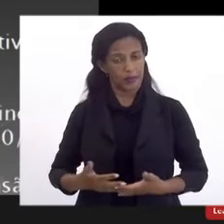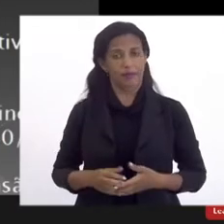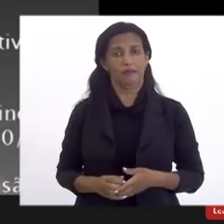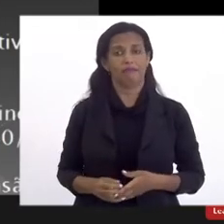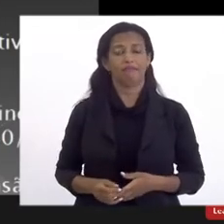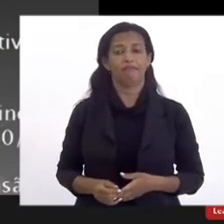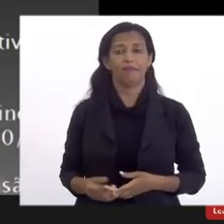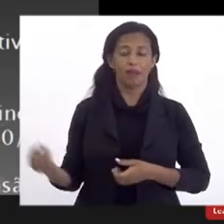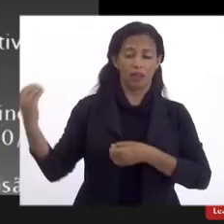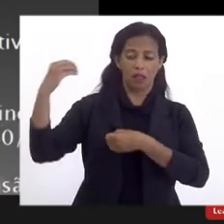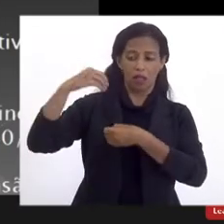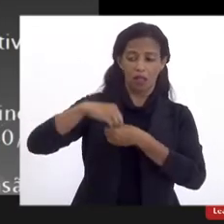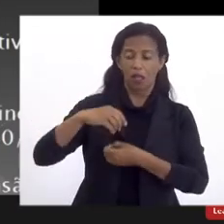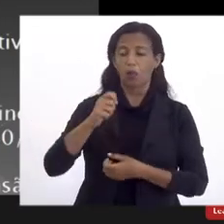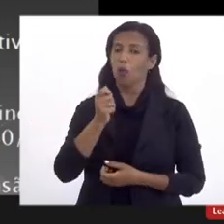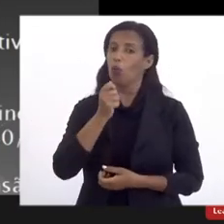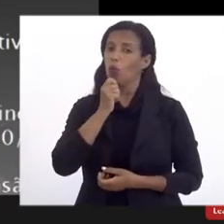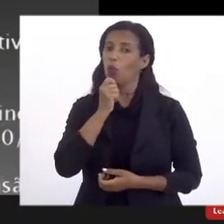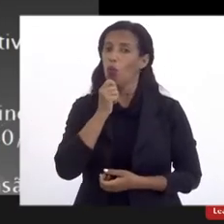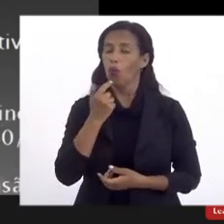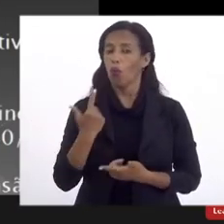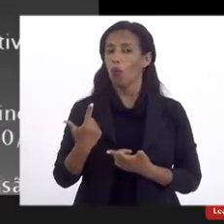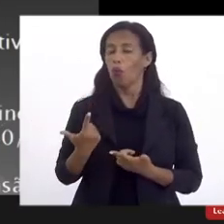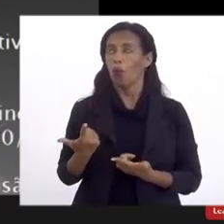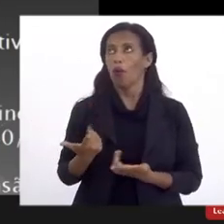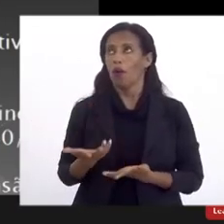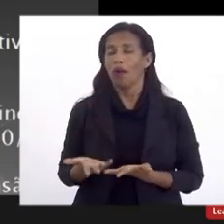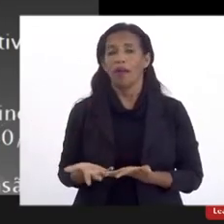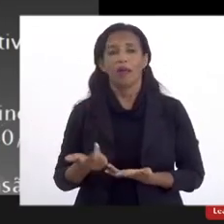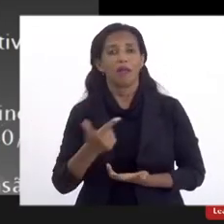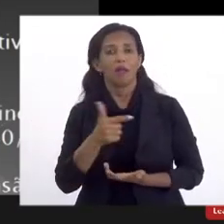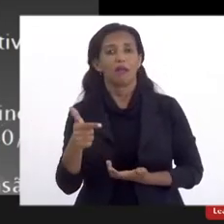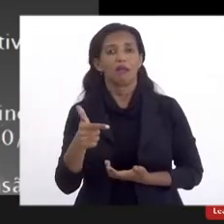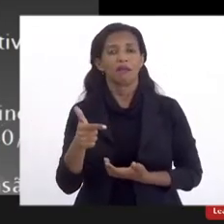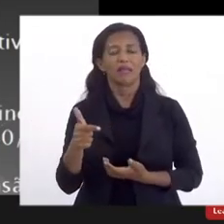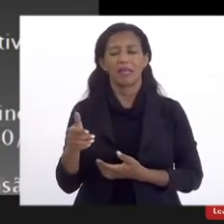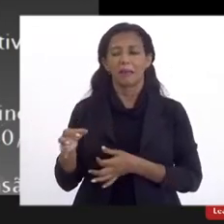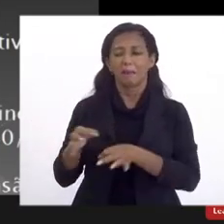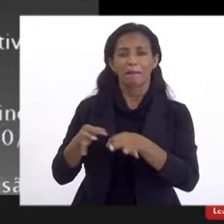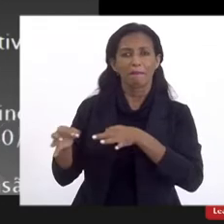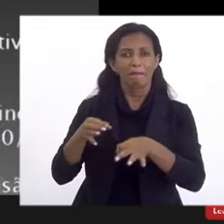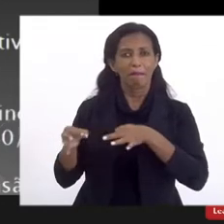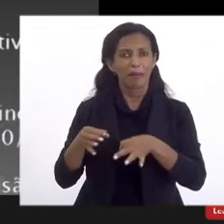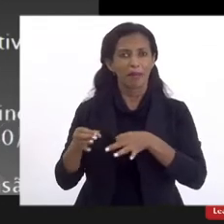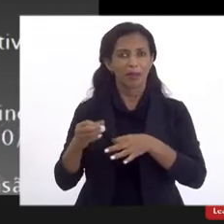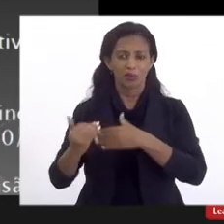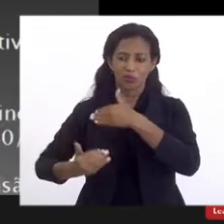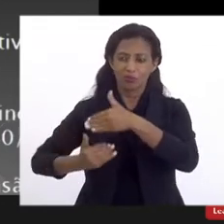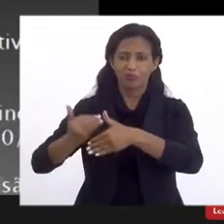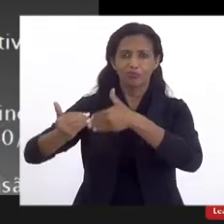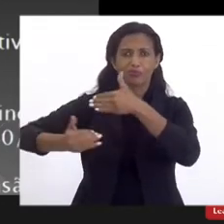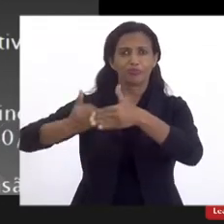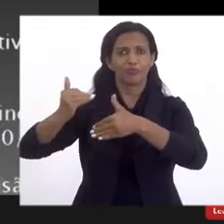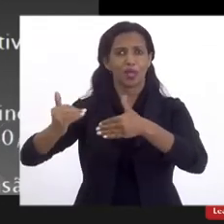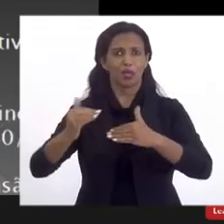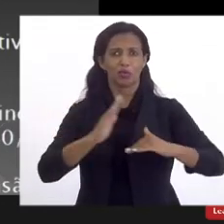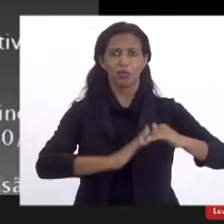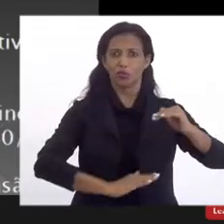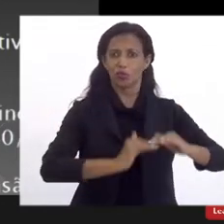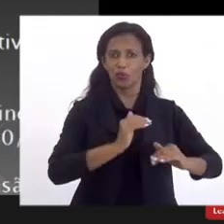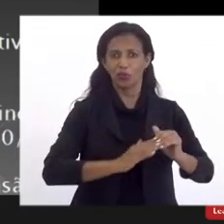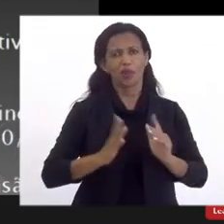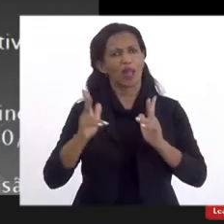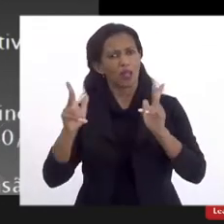não existem, por exemplo, planos de cargos, como já introduzido aqui, pelo deputado Flávio